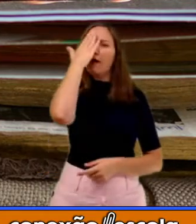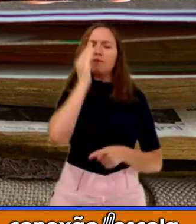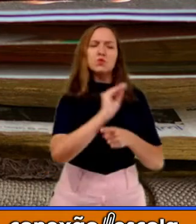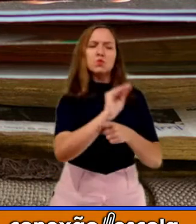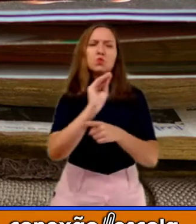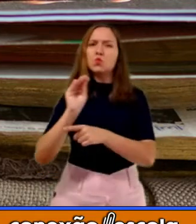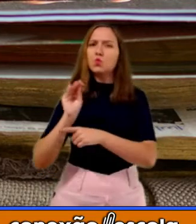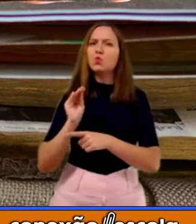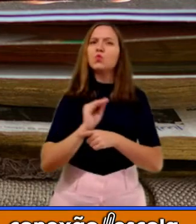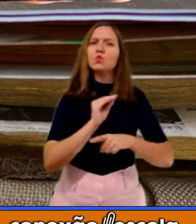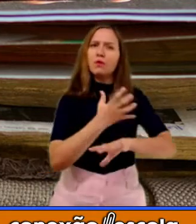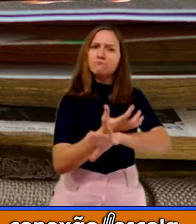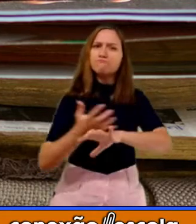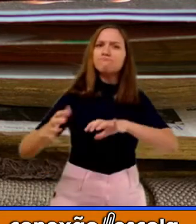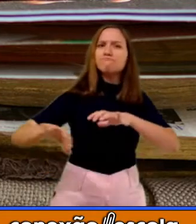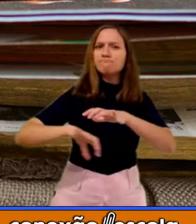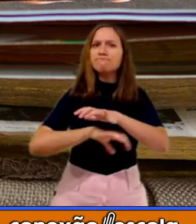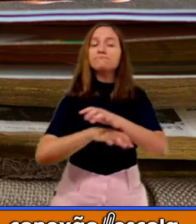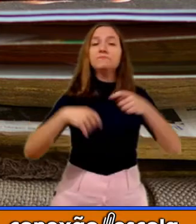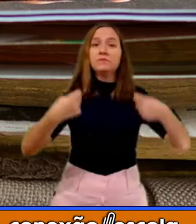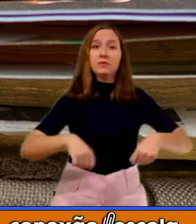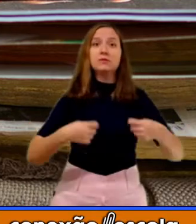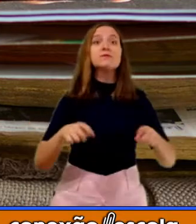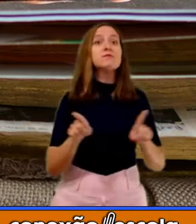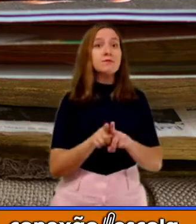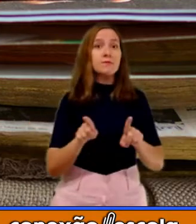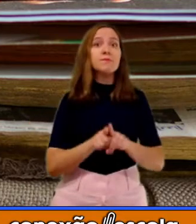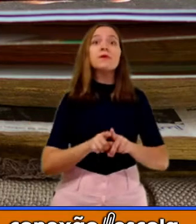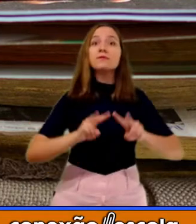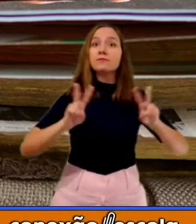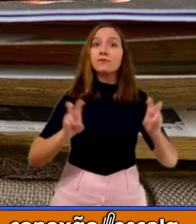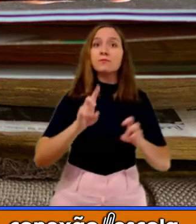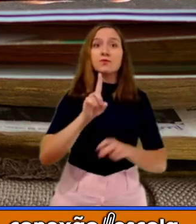ambiente. Bilhete. Vamos falar também sobre dígrafos.